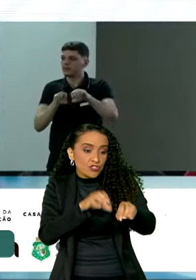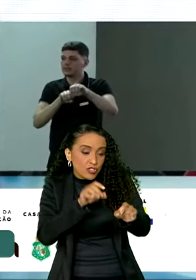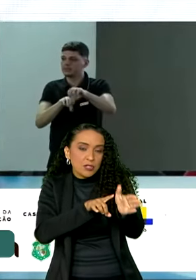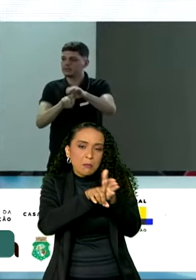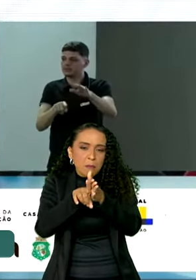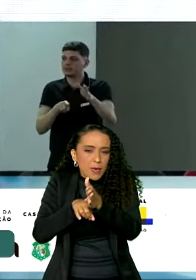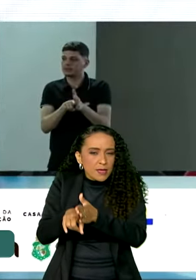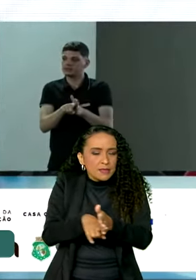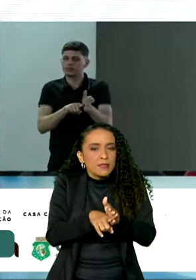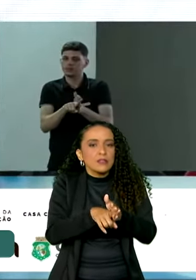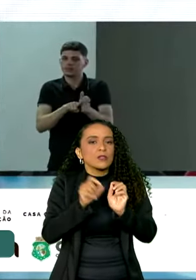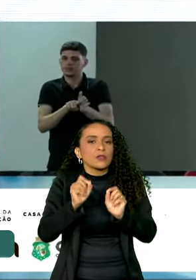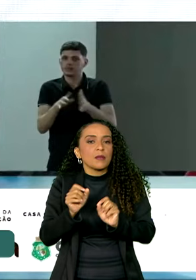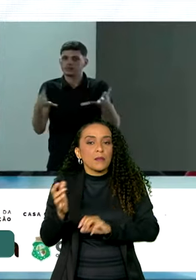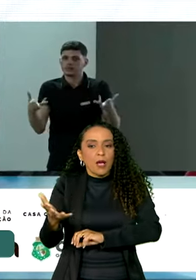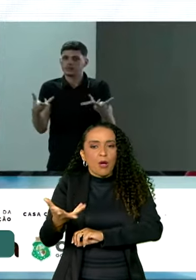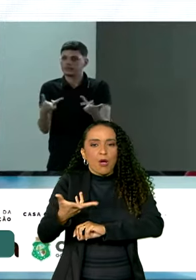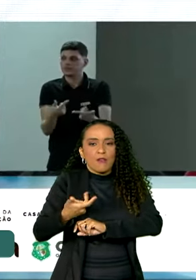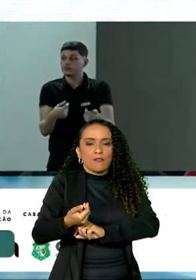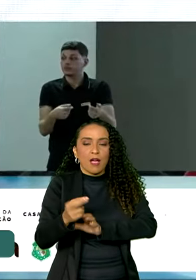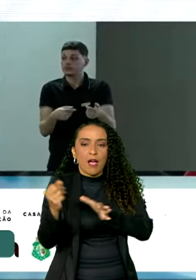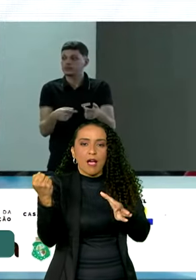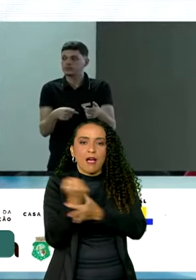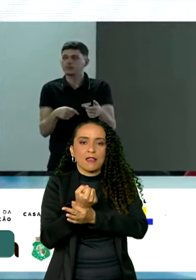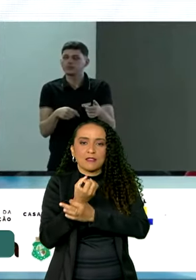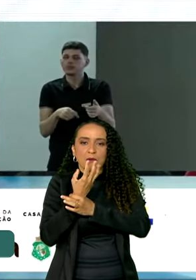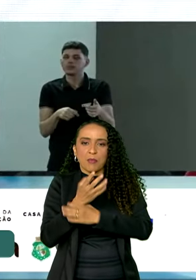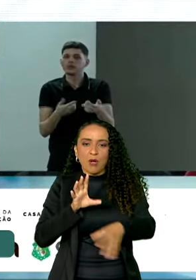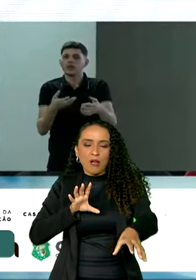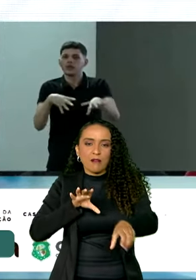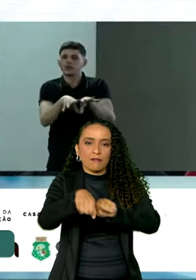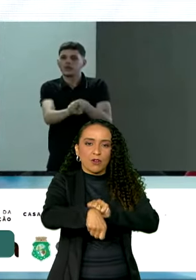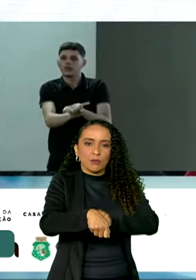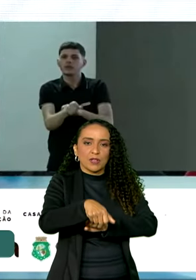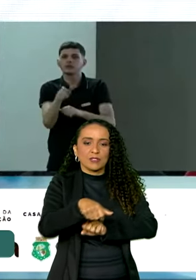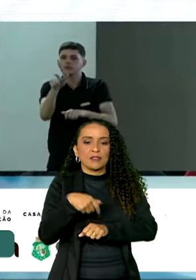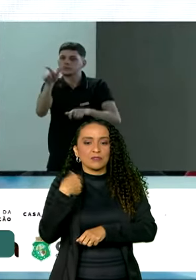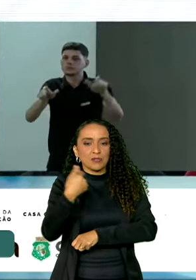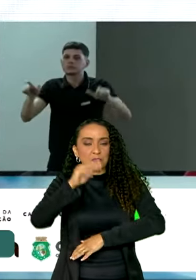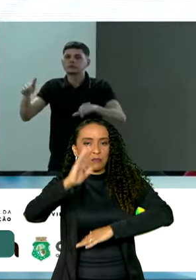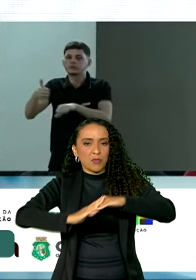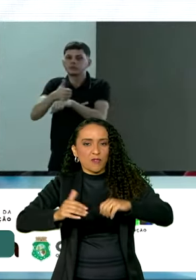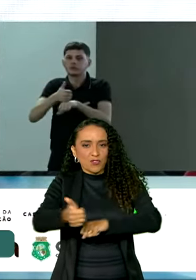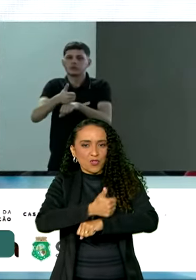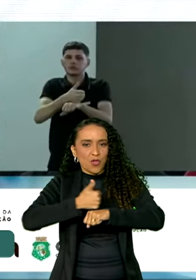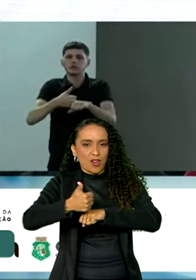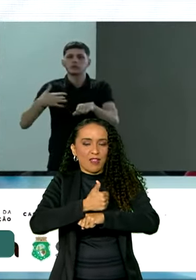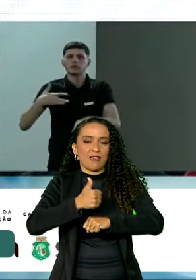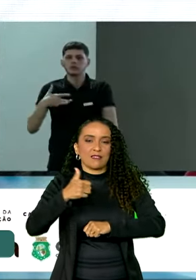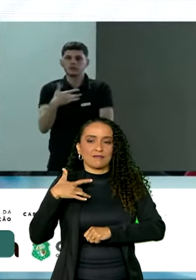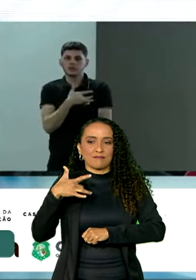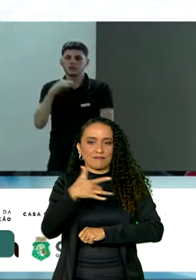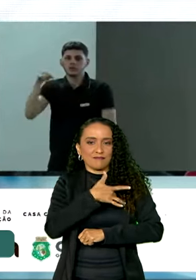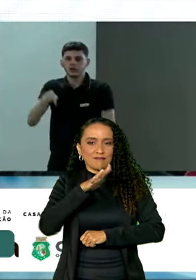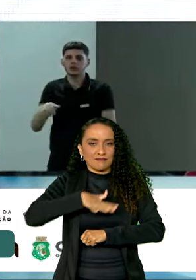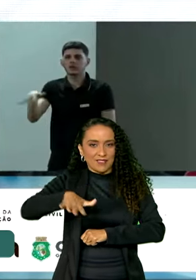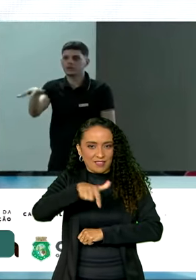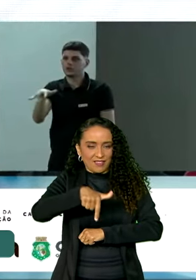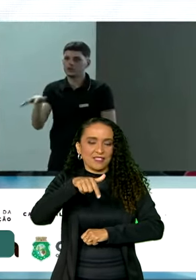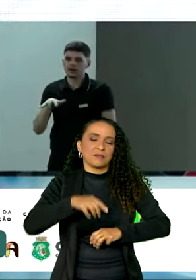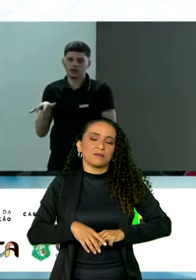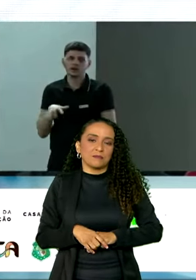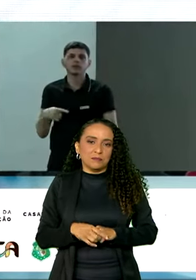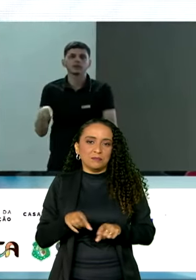pesquisa, para qualificar e garantir a boa formação dos nossos profissionais de saúde aqui da